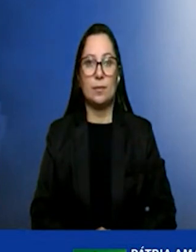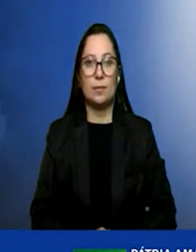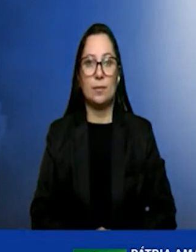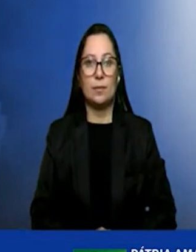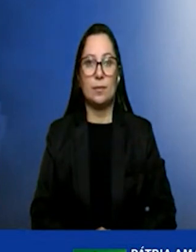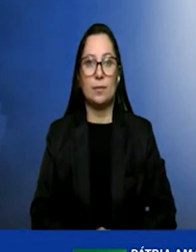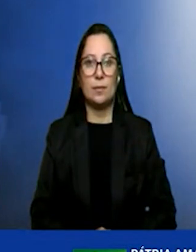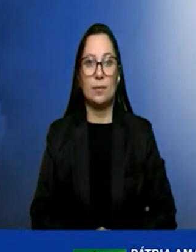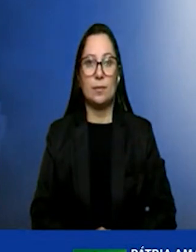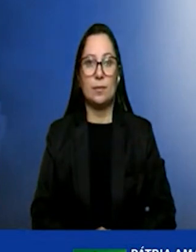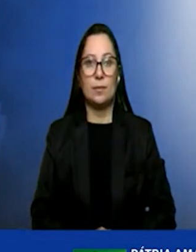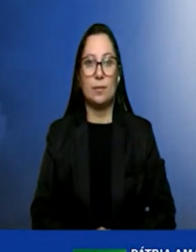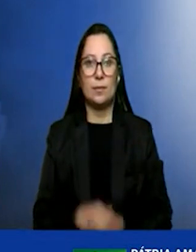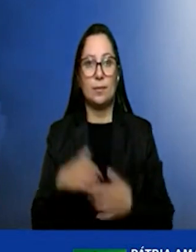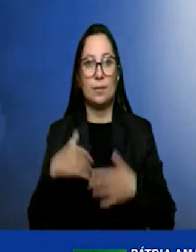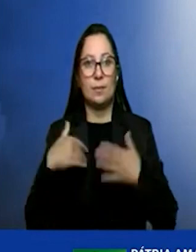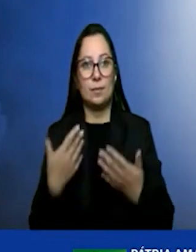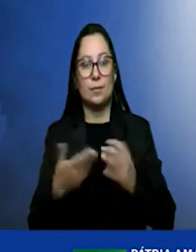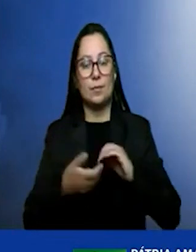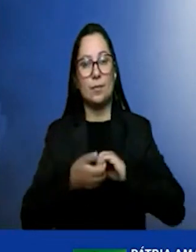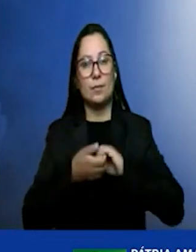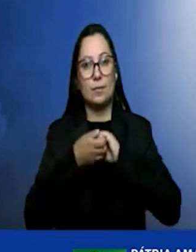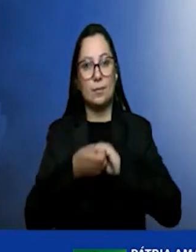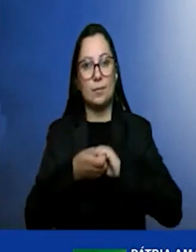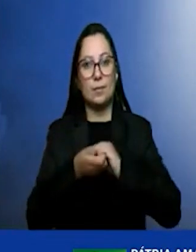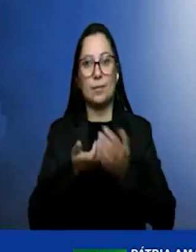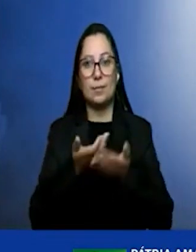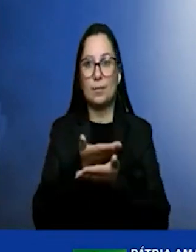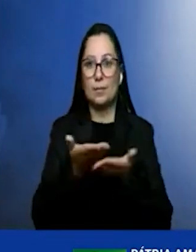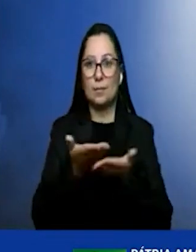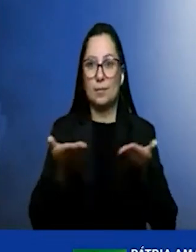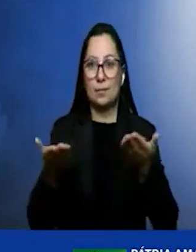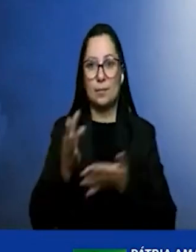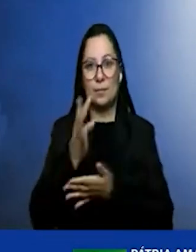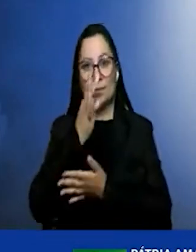eu quero cumprimentar a todos que estão aqui na plateia,